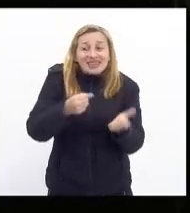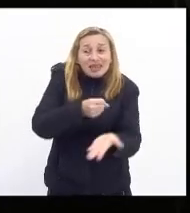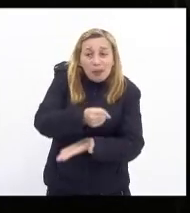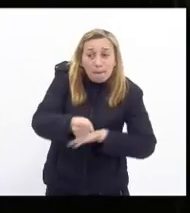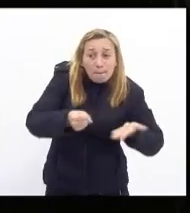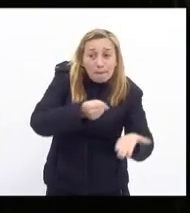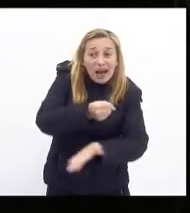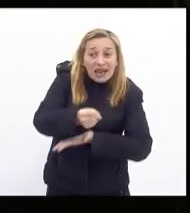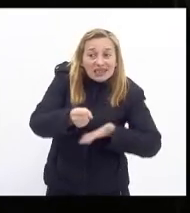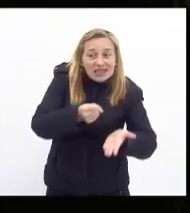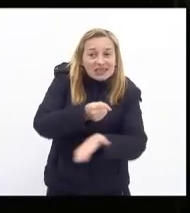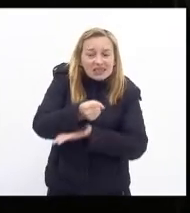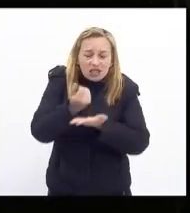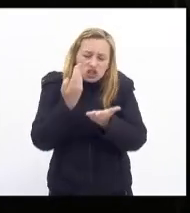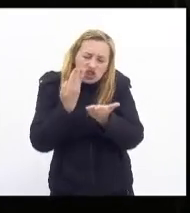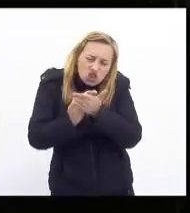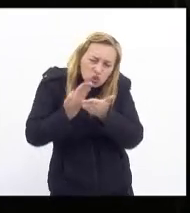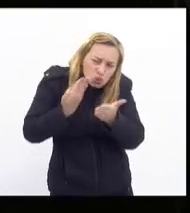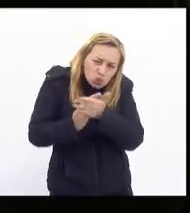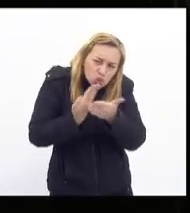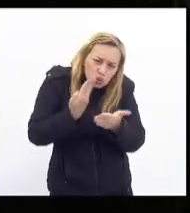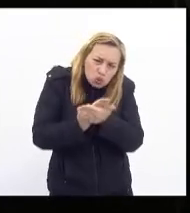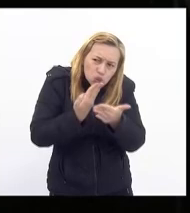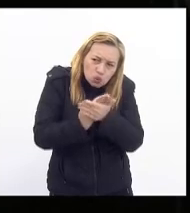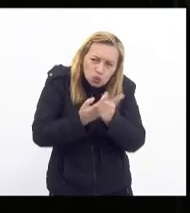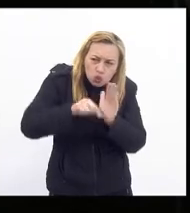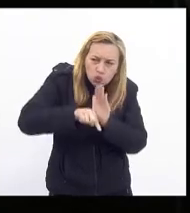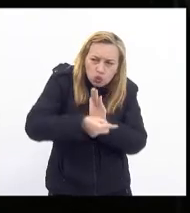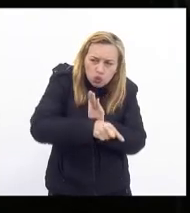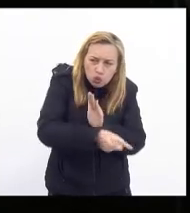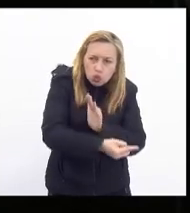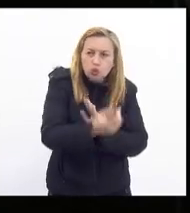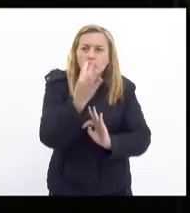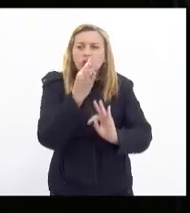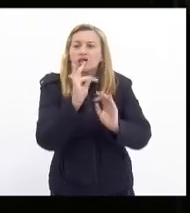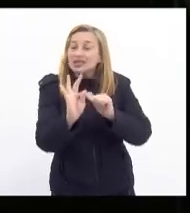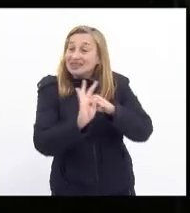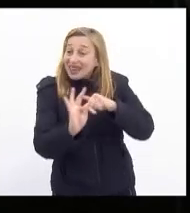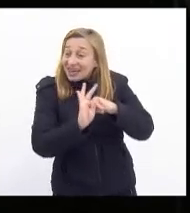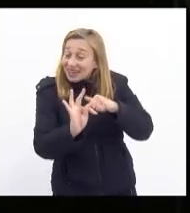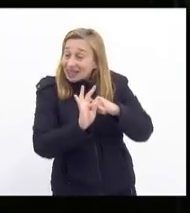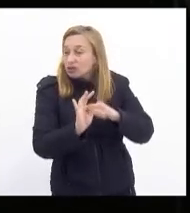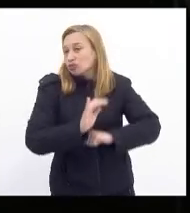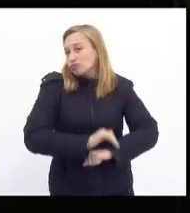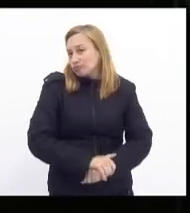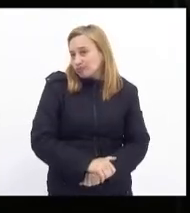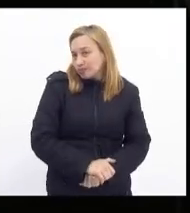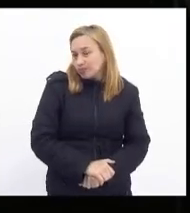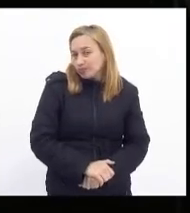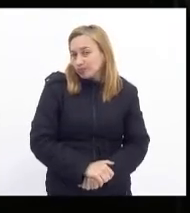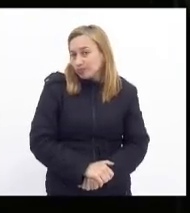em estudos técnicos viabilidade técnica viabilidade